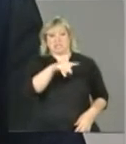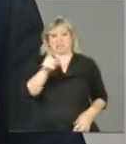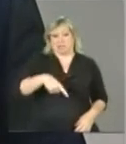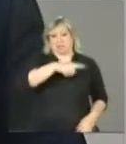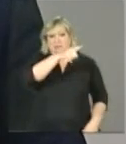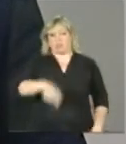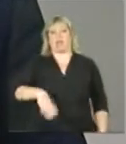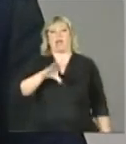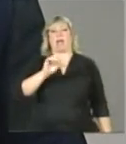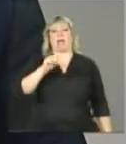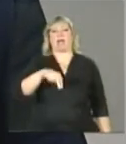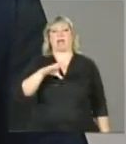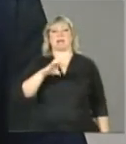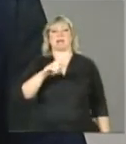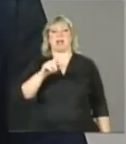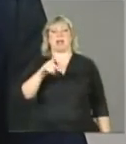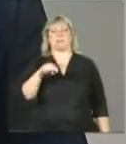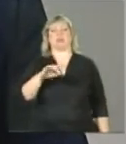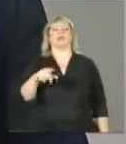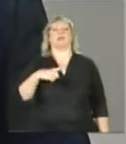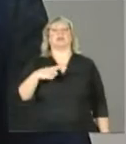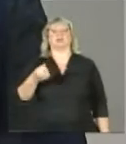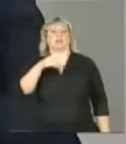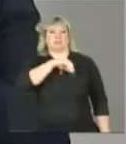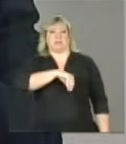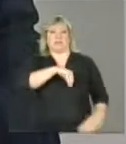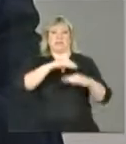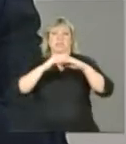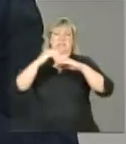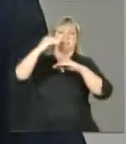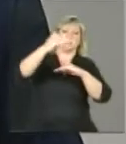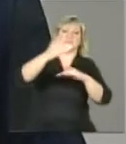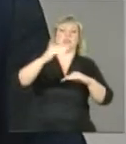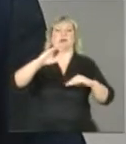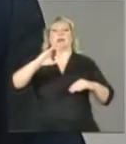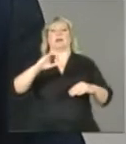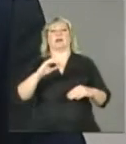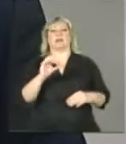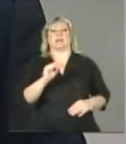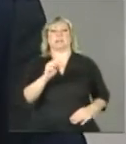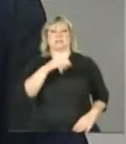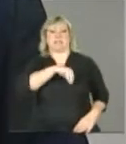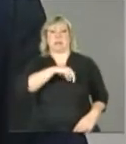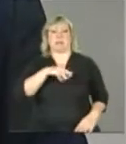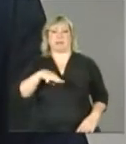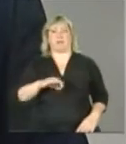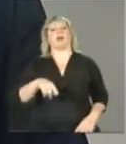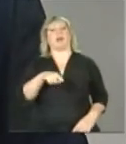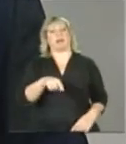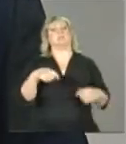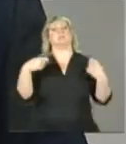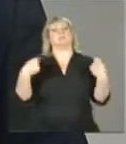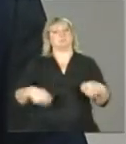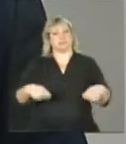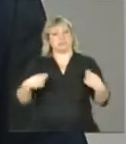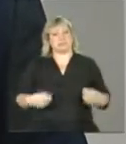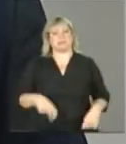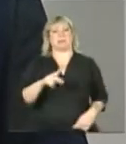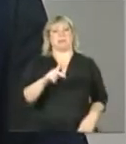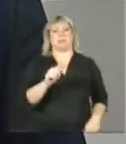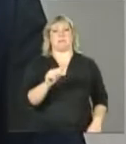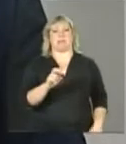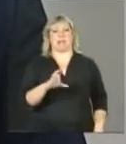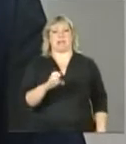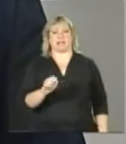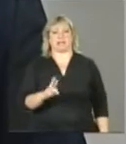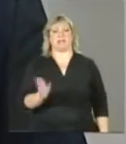superior a meio salário mínimo, ou indício de renda superior a meio salário mínimo, de fato, o parecer social é necessário para você fazer a